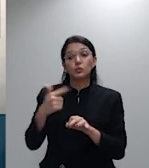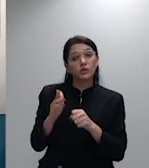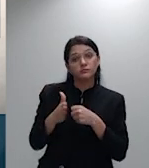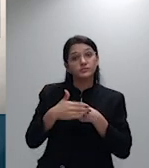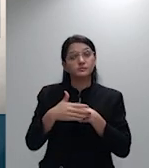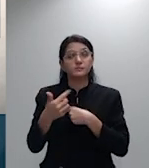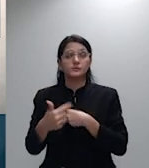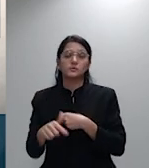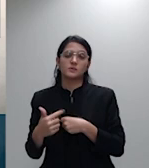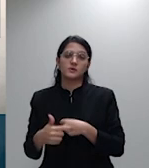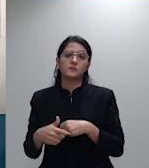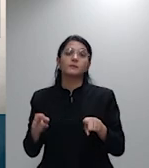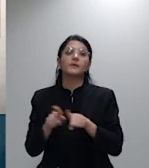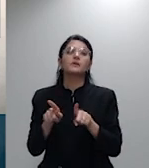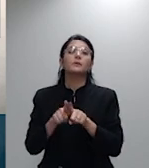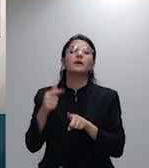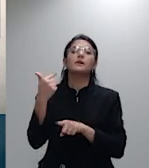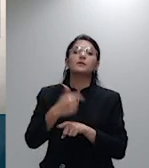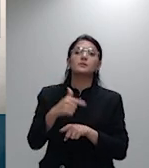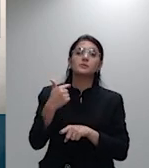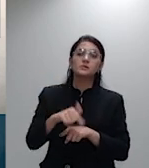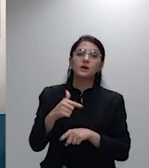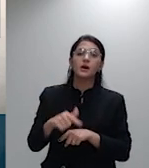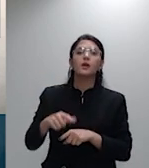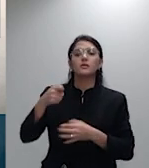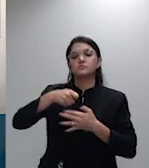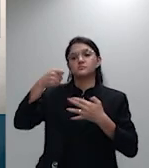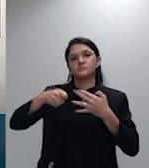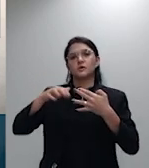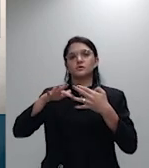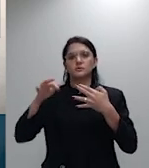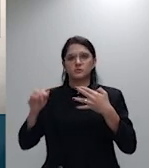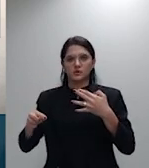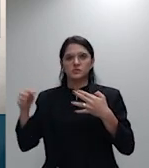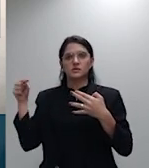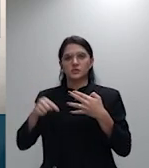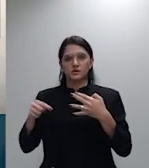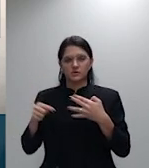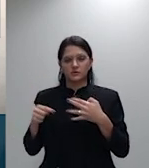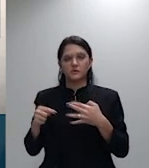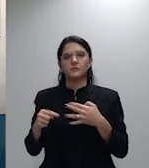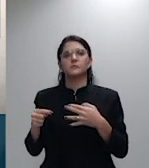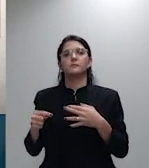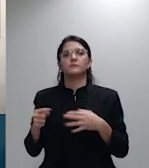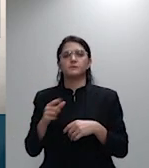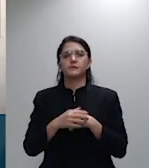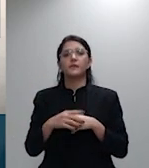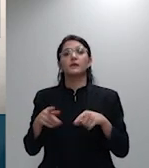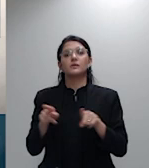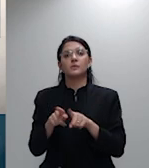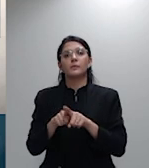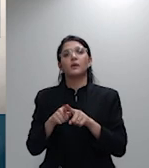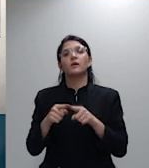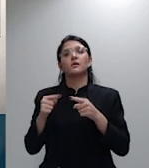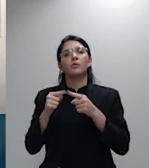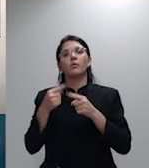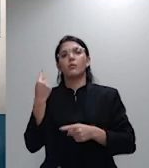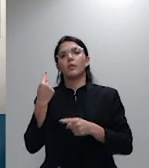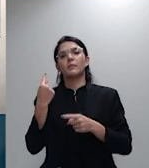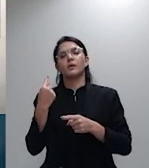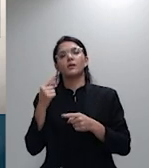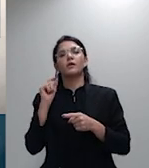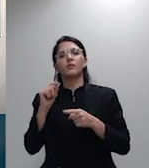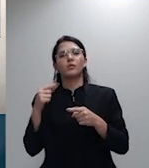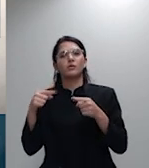jurisprudência dominante acerca da controvérsia afetada não sendo aplicado então a modulação dos efeitos a ausência de